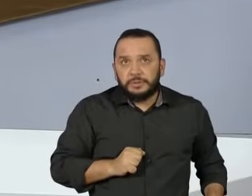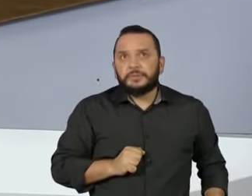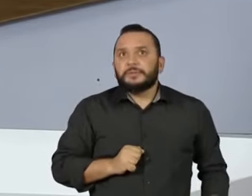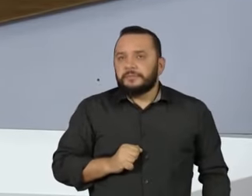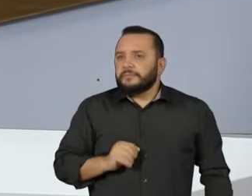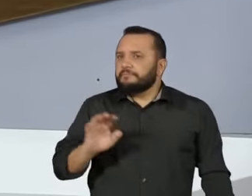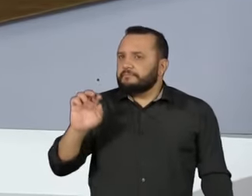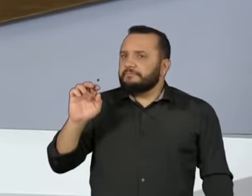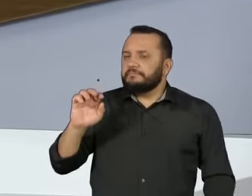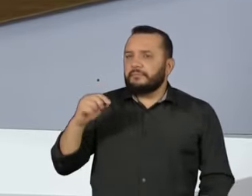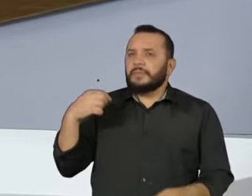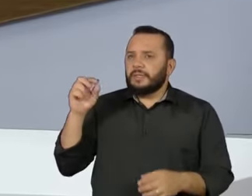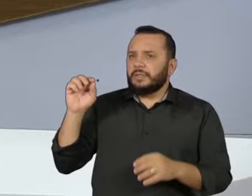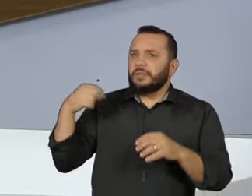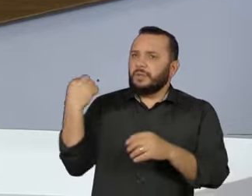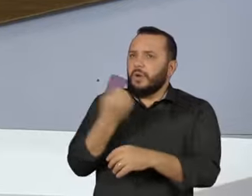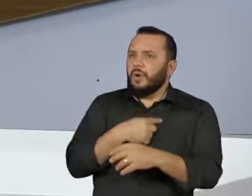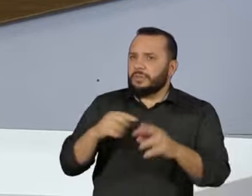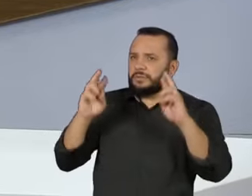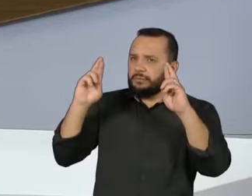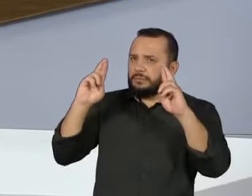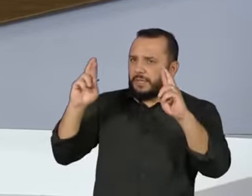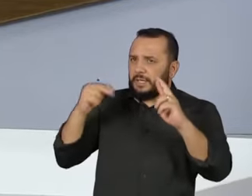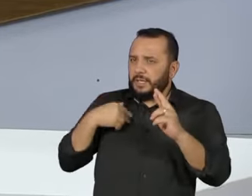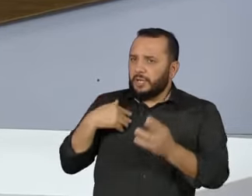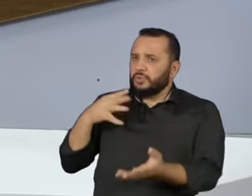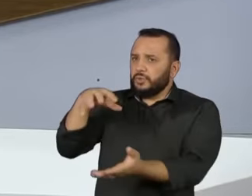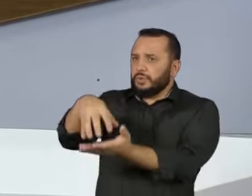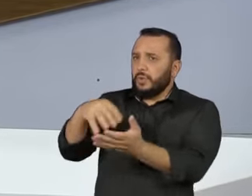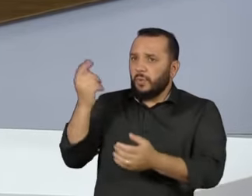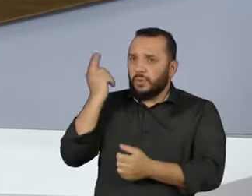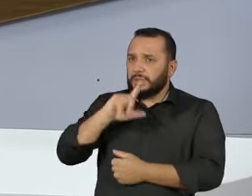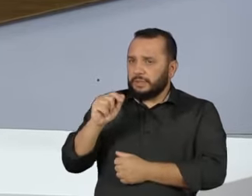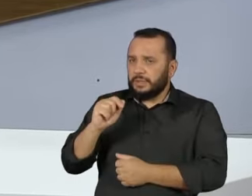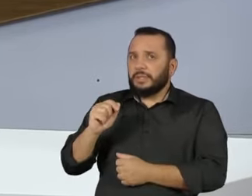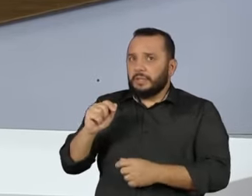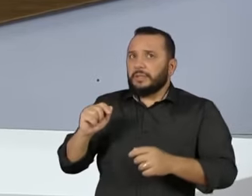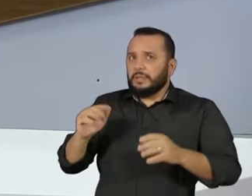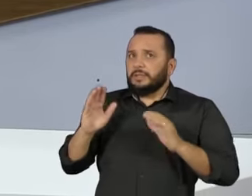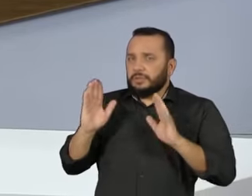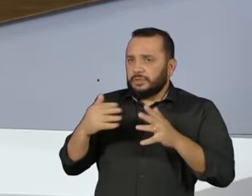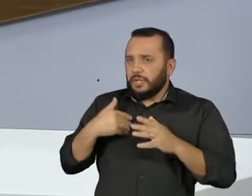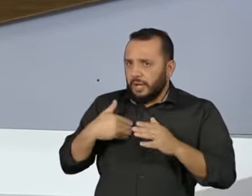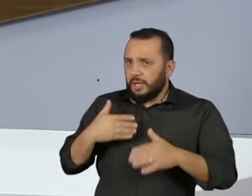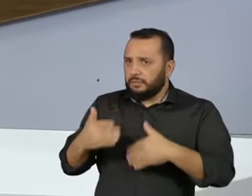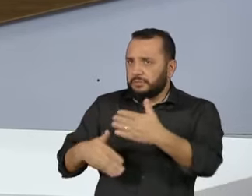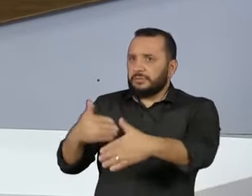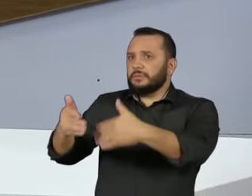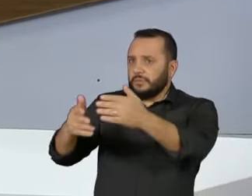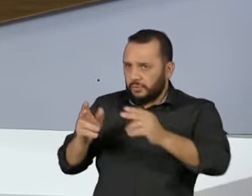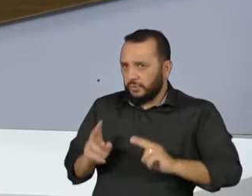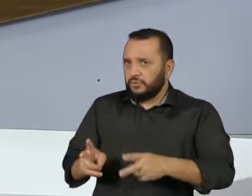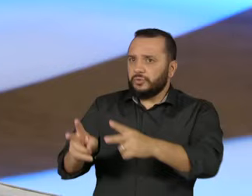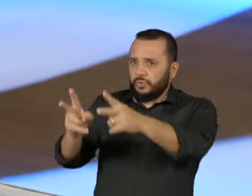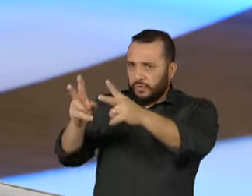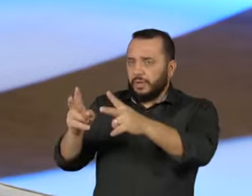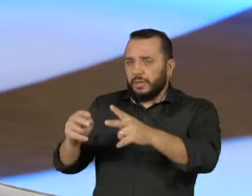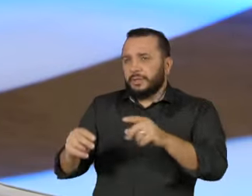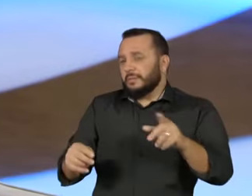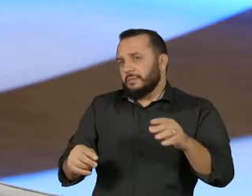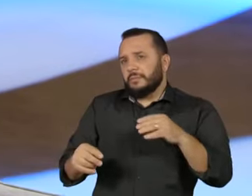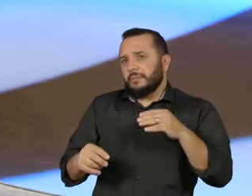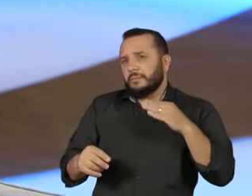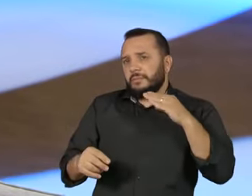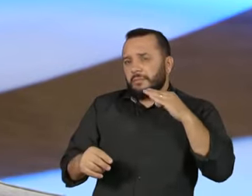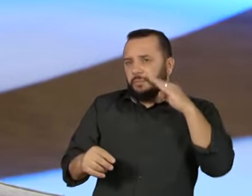não, a gente espera que as instituições consigam. Então, a ideia é seguir adiante, fazendo as coisas acontecerem, embora ele continue falando. Por exemplo, você